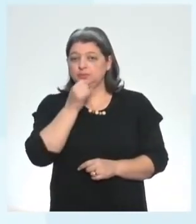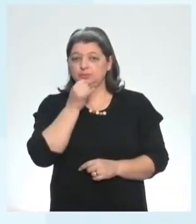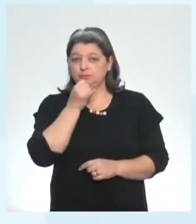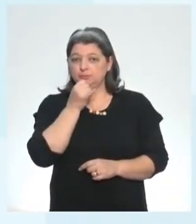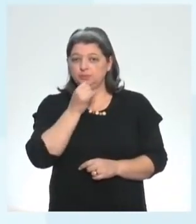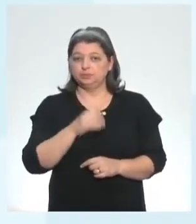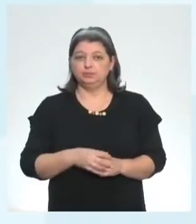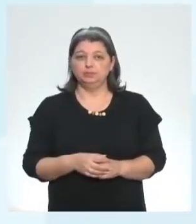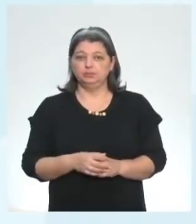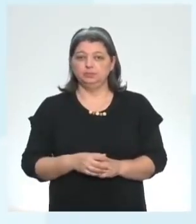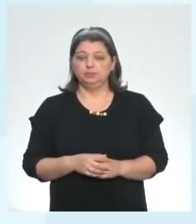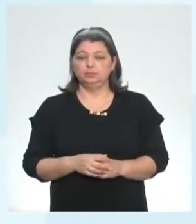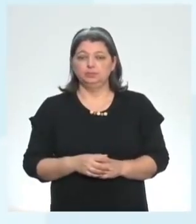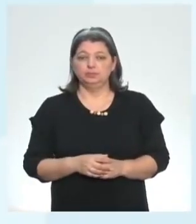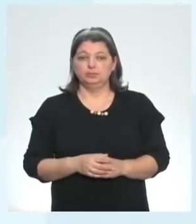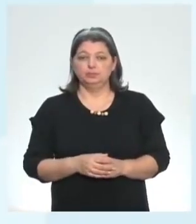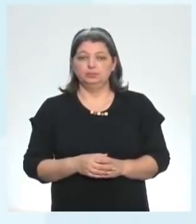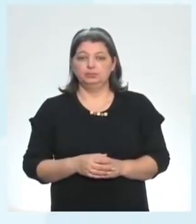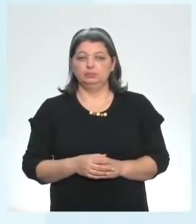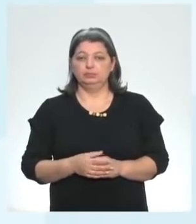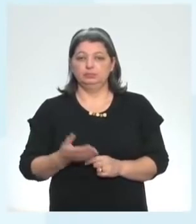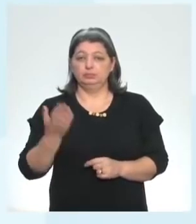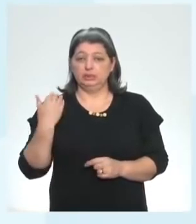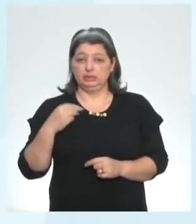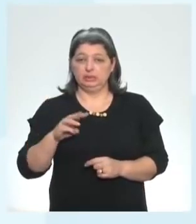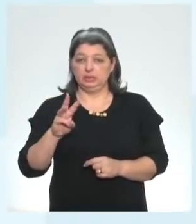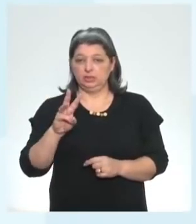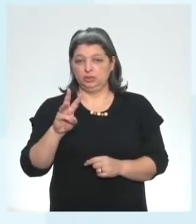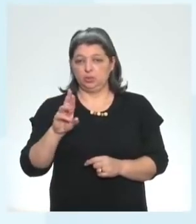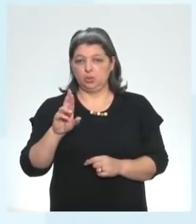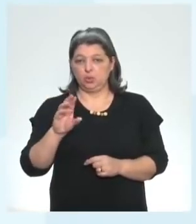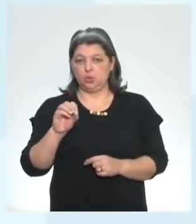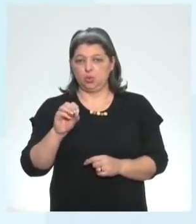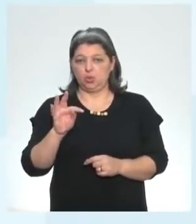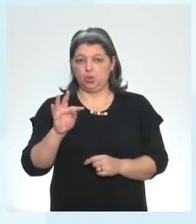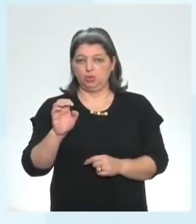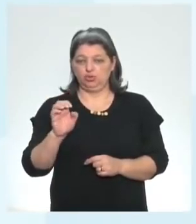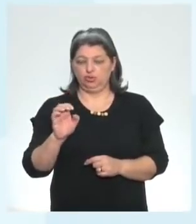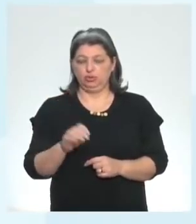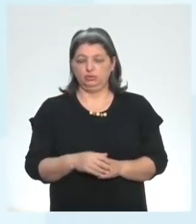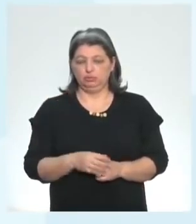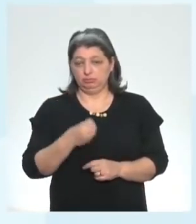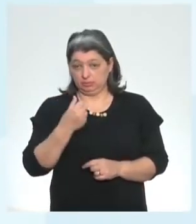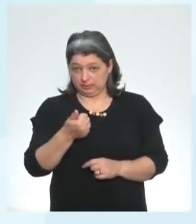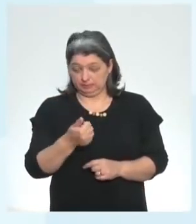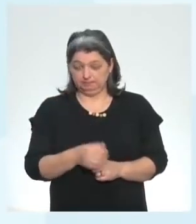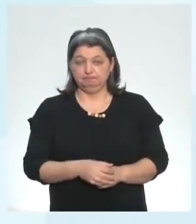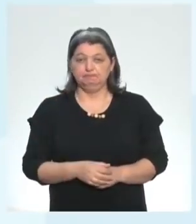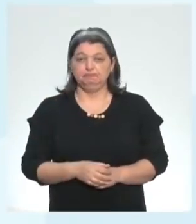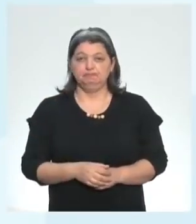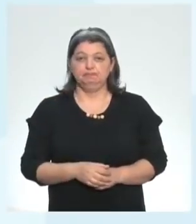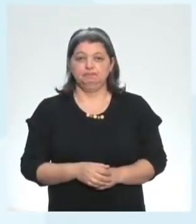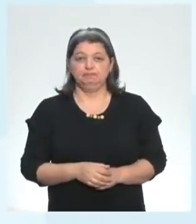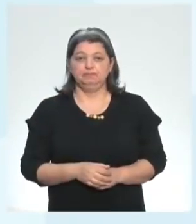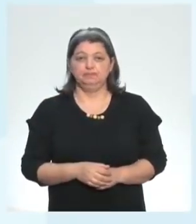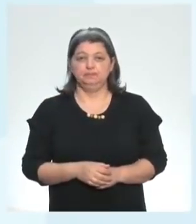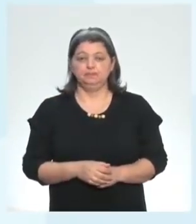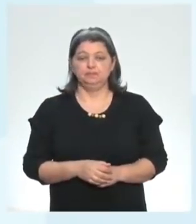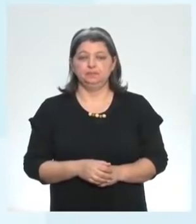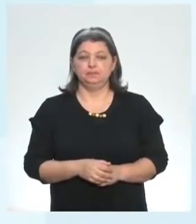o passado dele é wrote tudo bem então também students